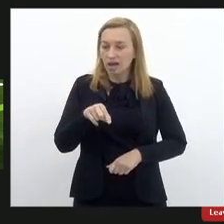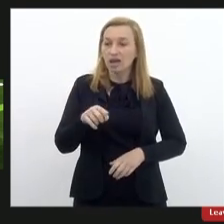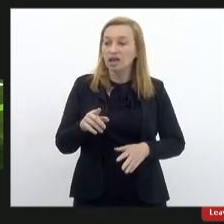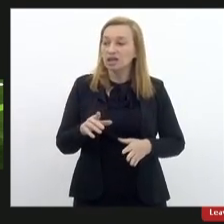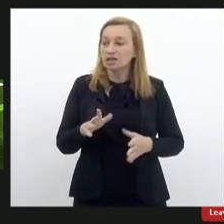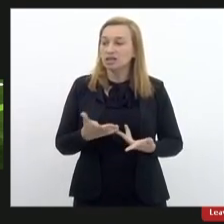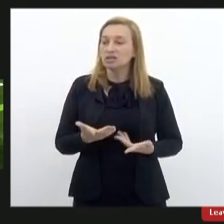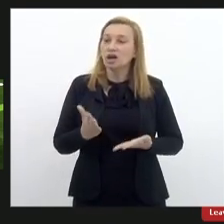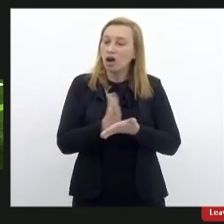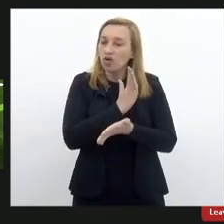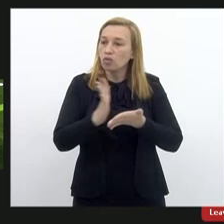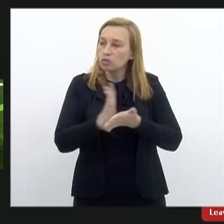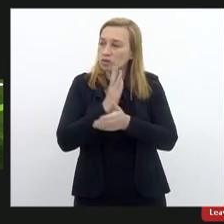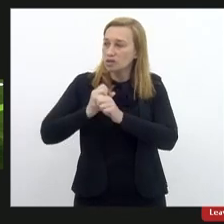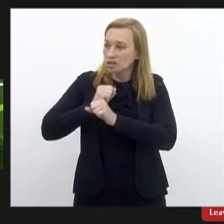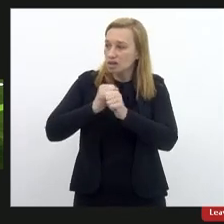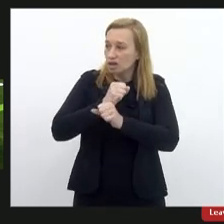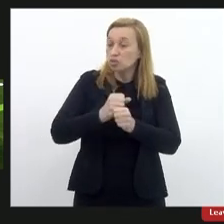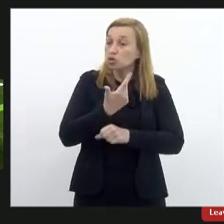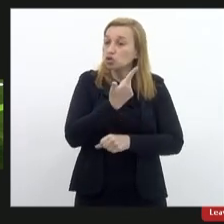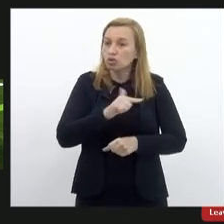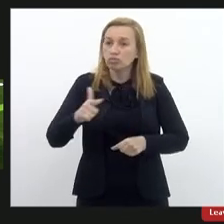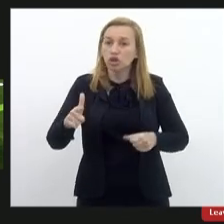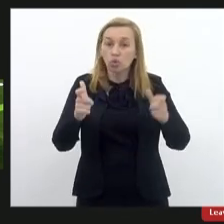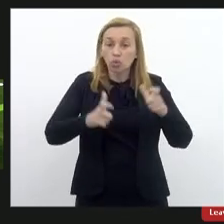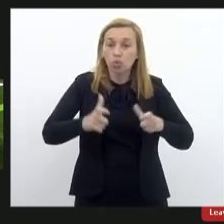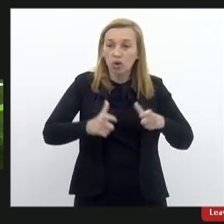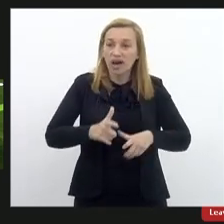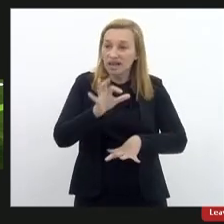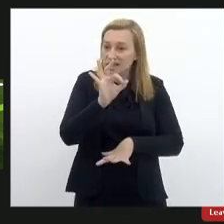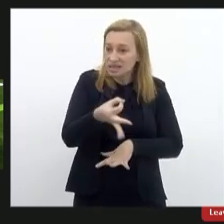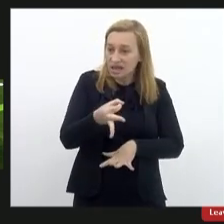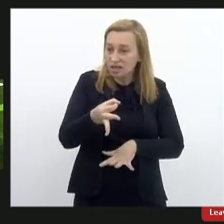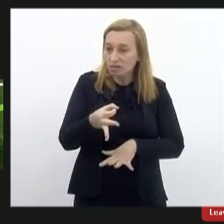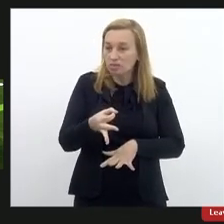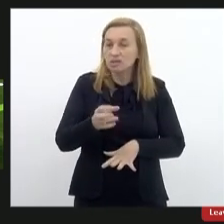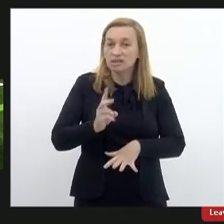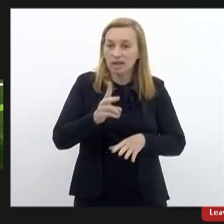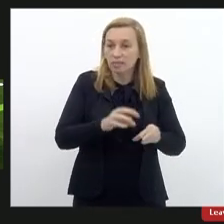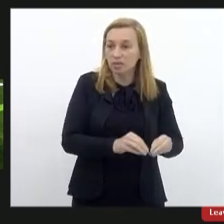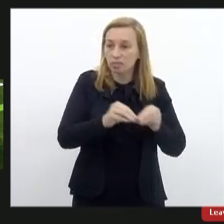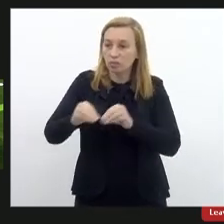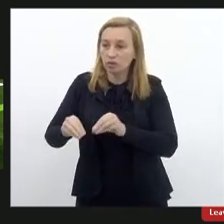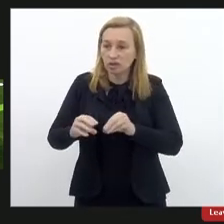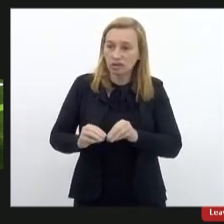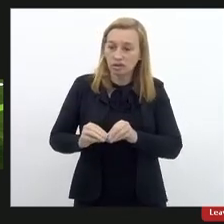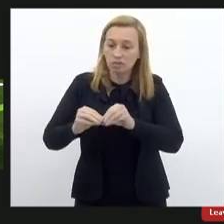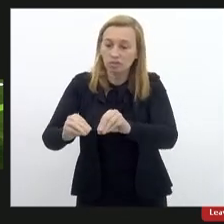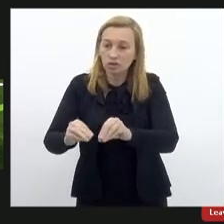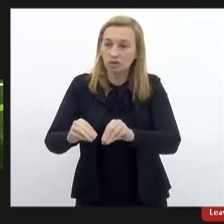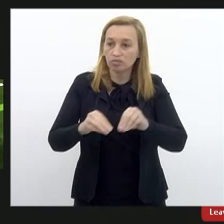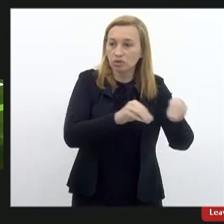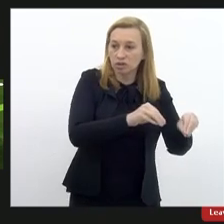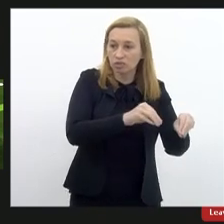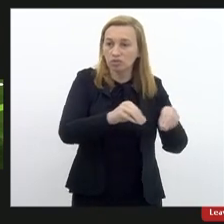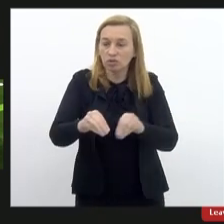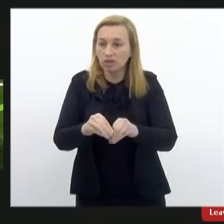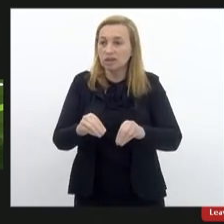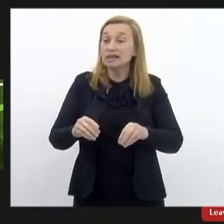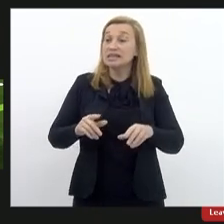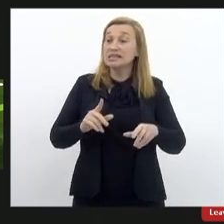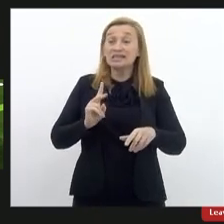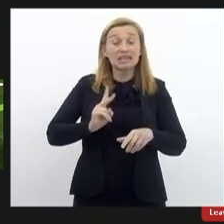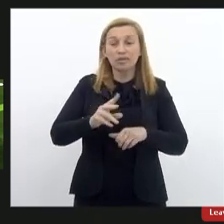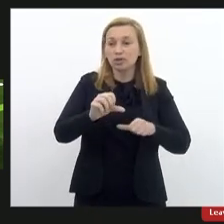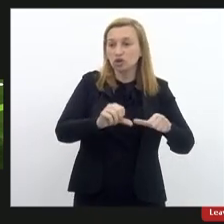desde alguns anos atrás, ela não tem lugar fixo, ela está toda hora mudando, sempre jogada em algum canto,